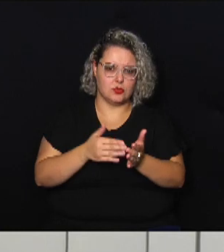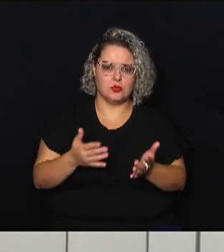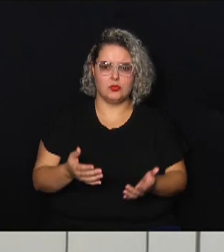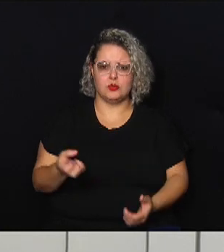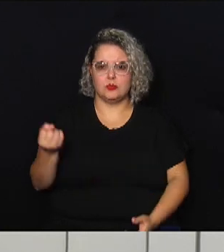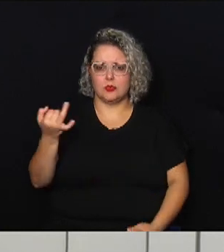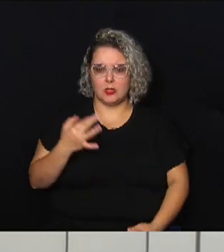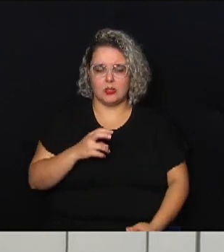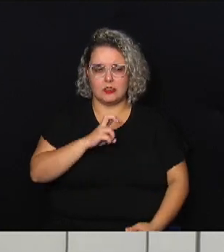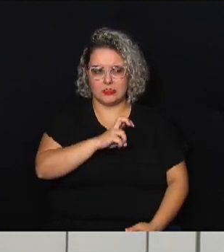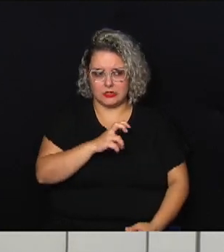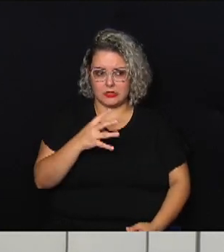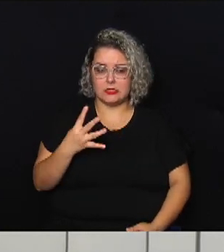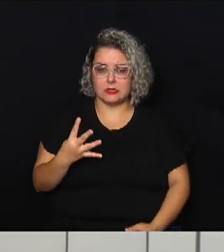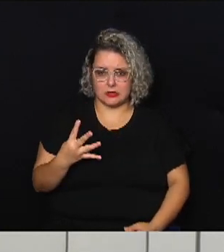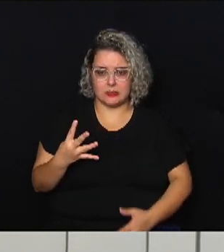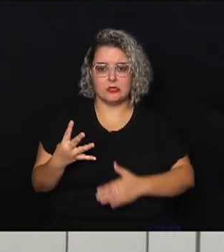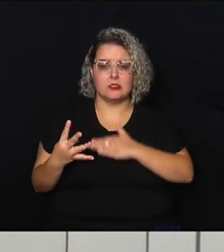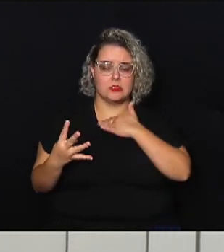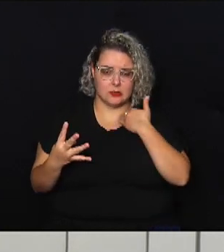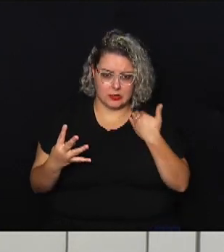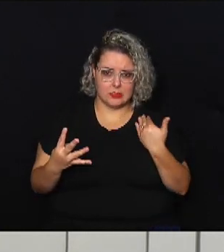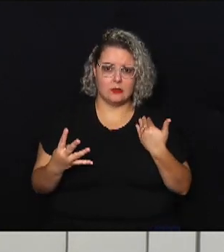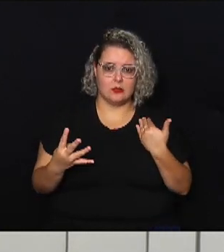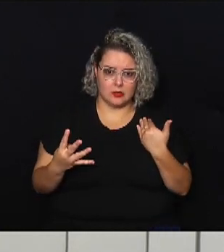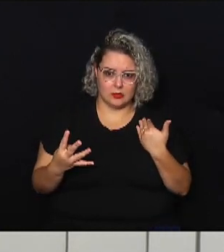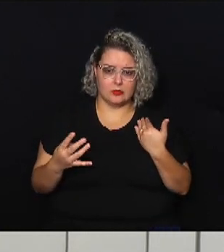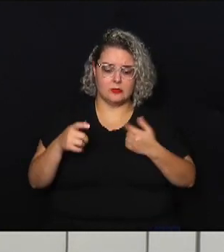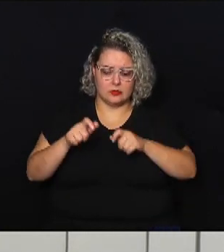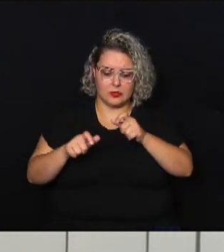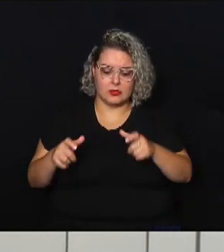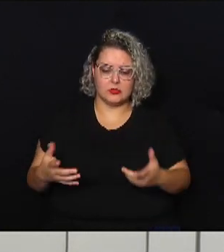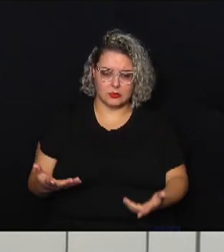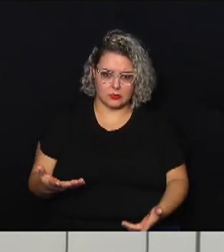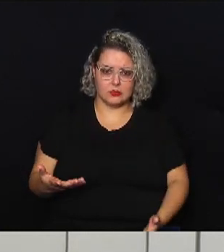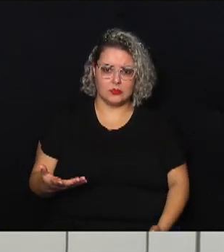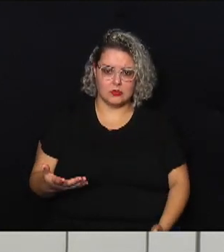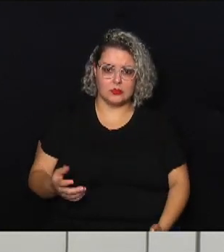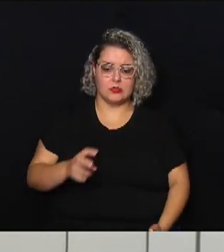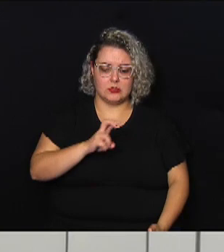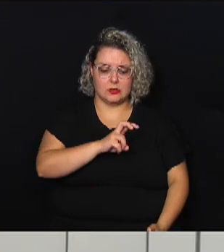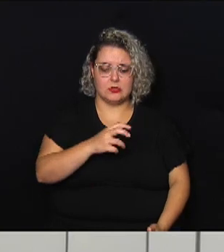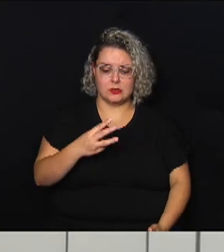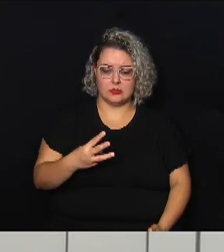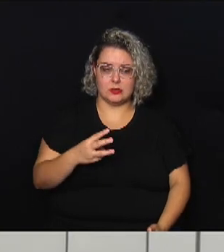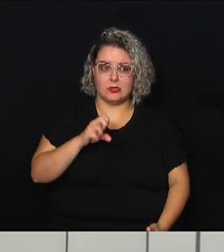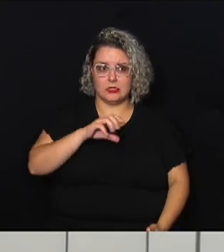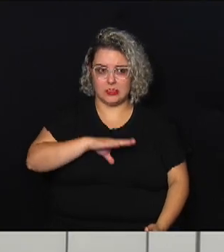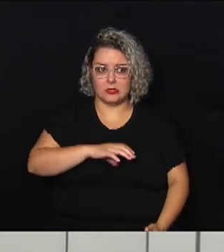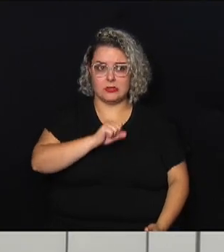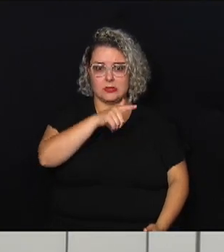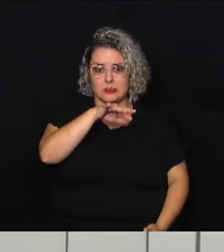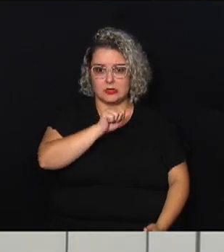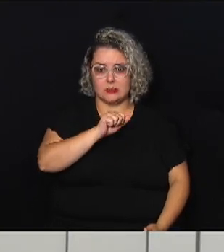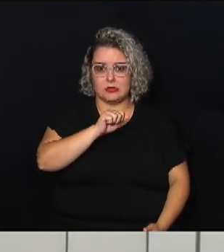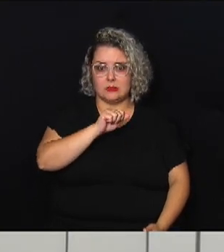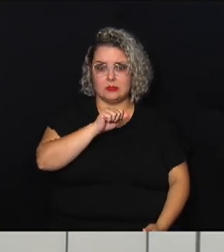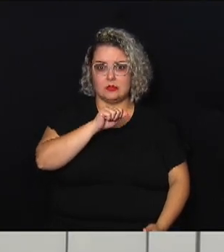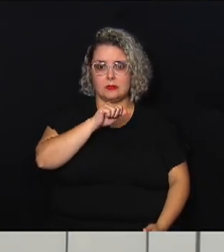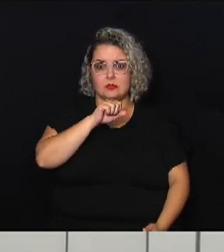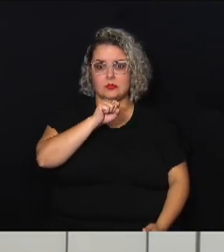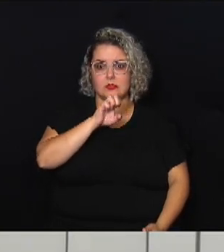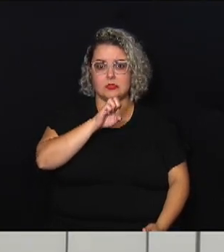54 mortos lembrando que são 53 em São Sebastião um em Ubatuba que é uma